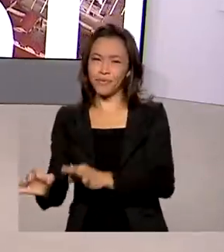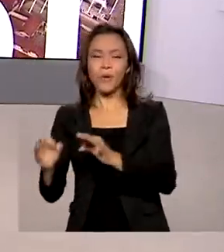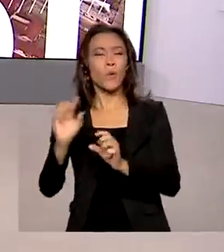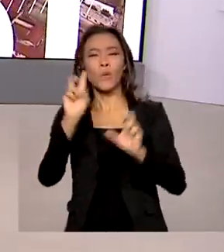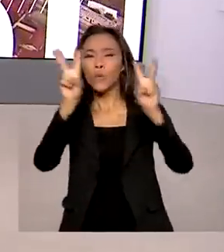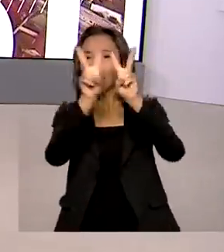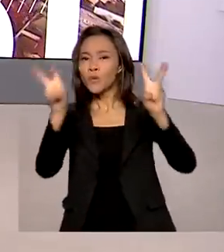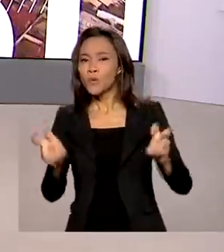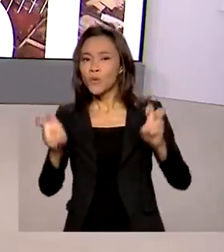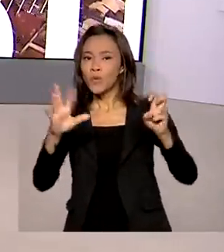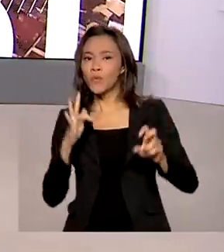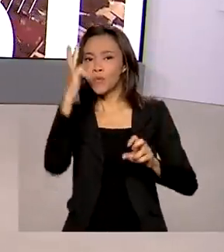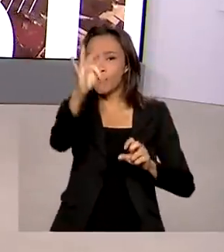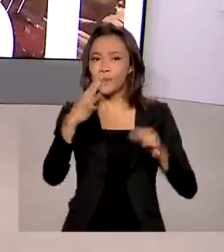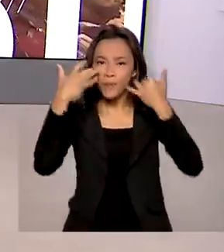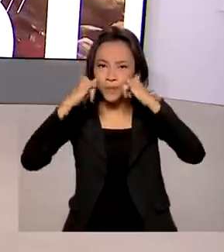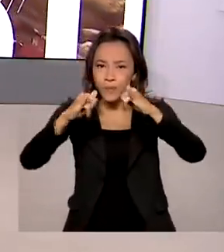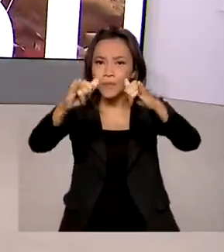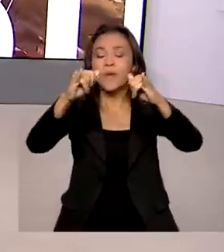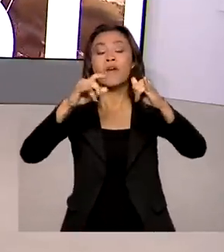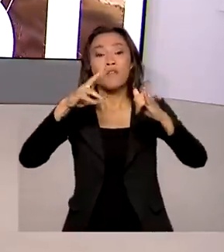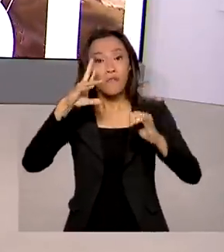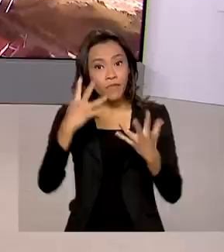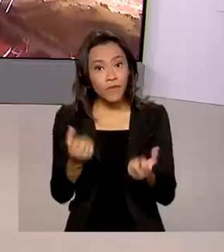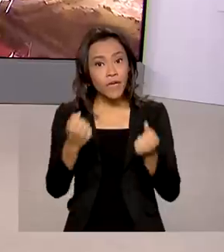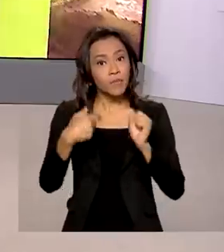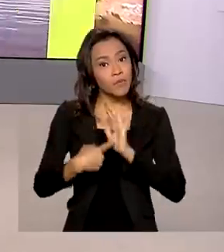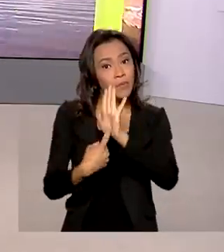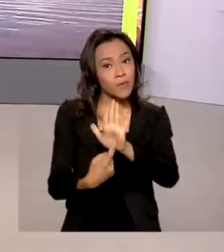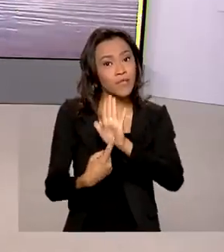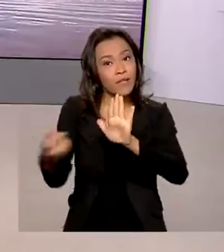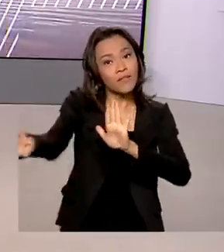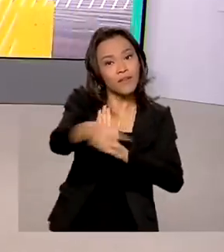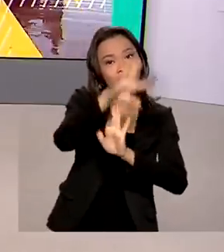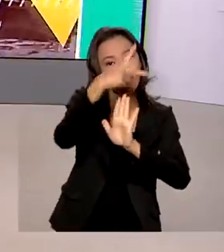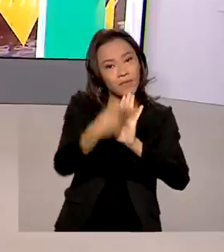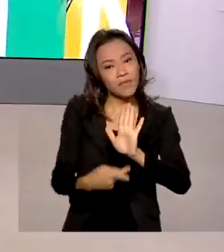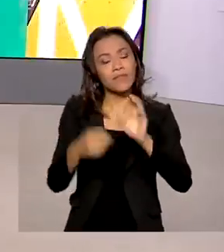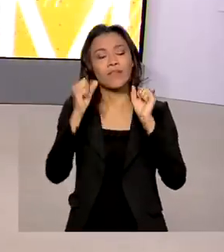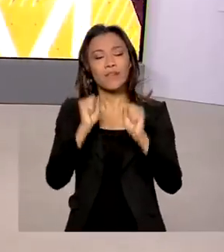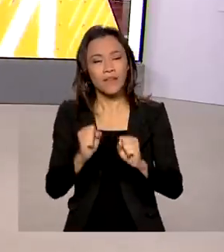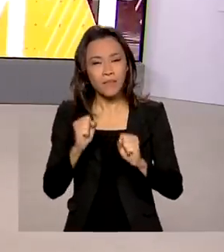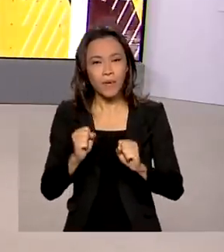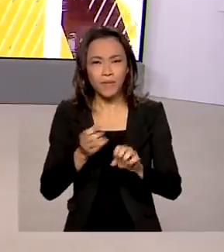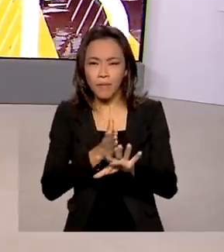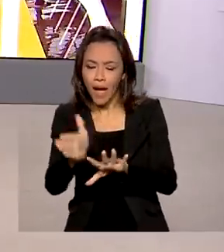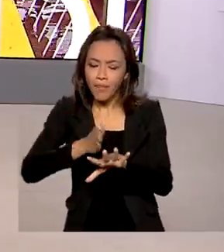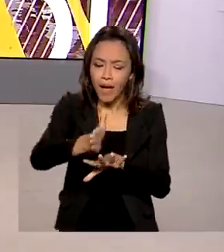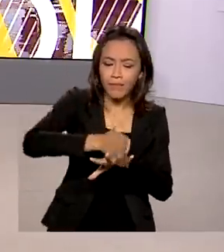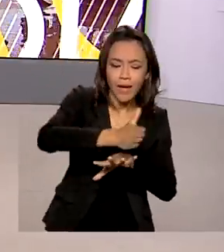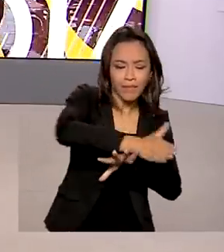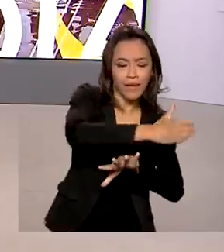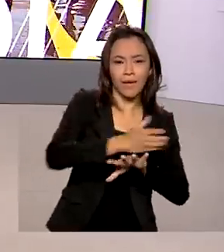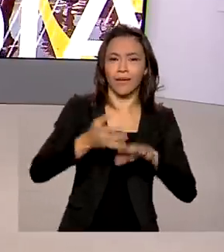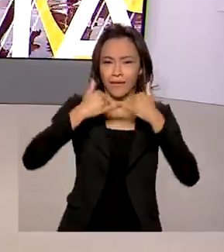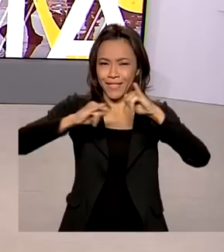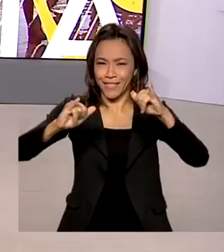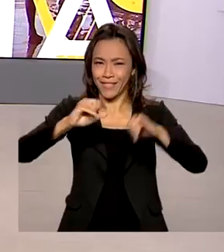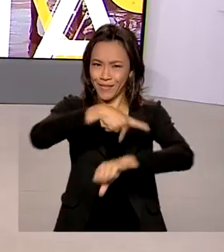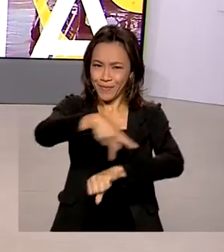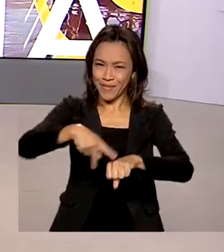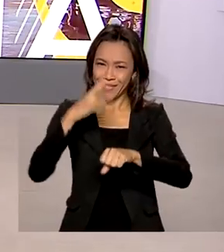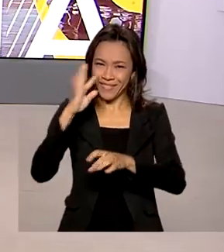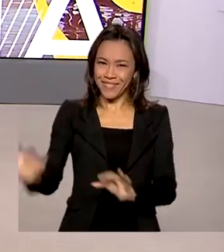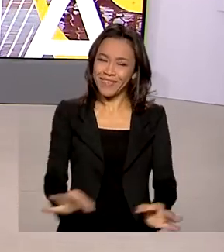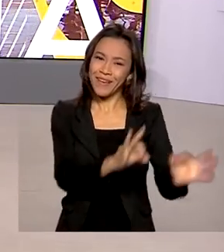Energia, vamos falar de novos projetos que podem ampliar e diversificar a matriz energética do país. Acompanhe na